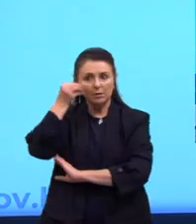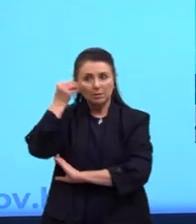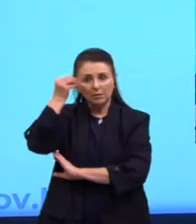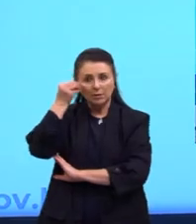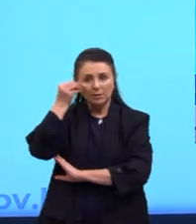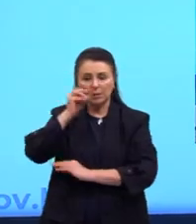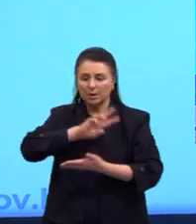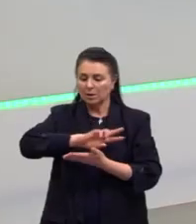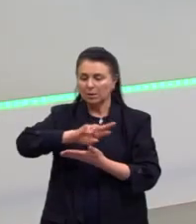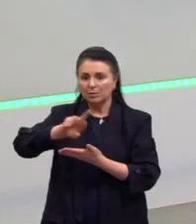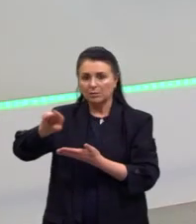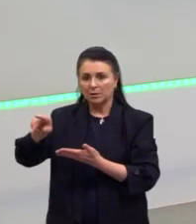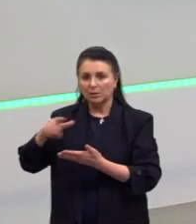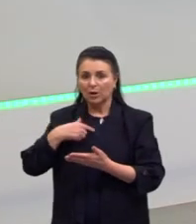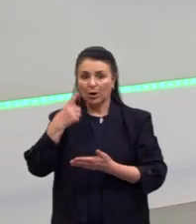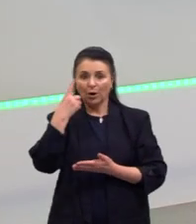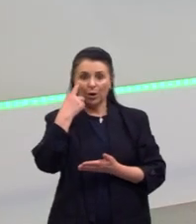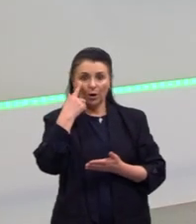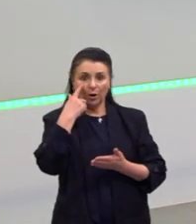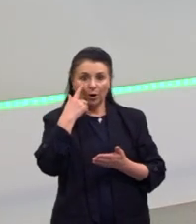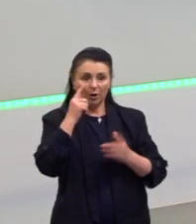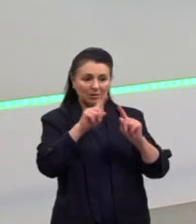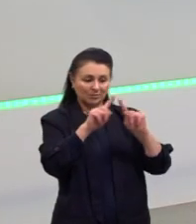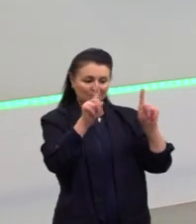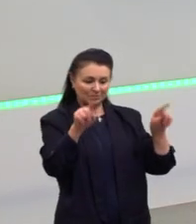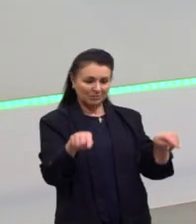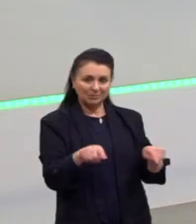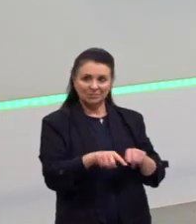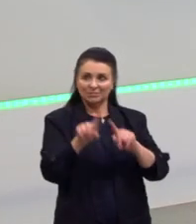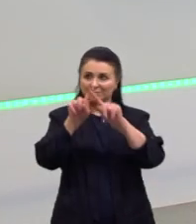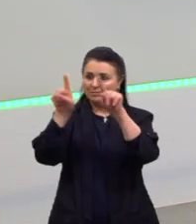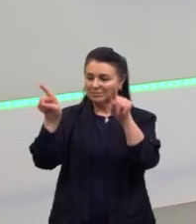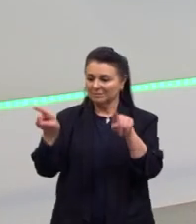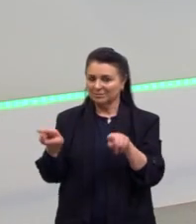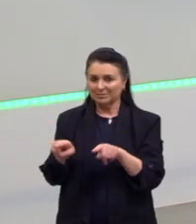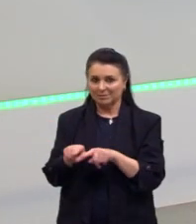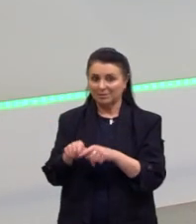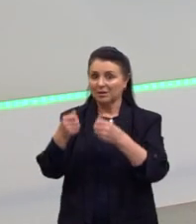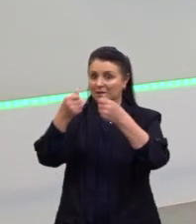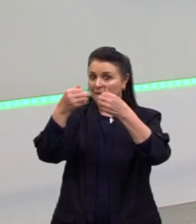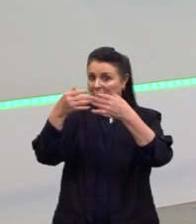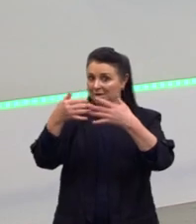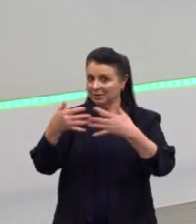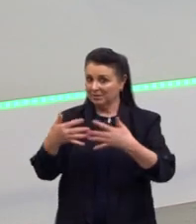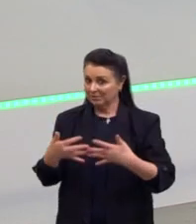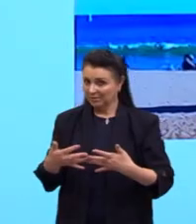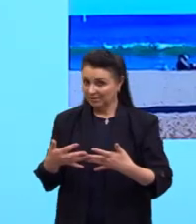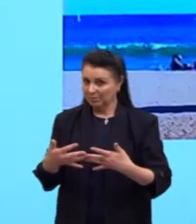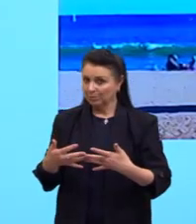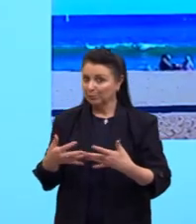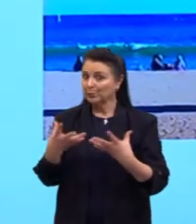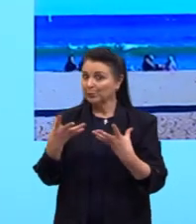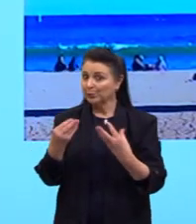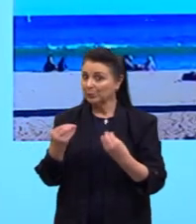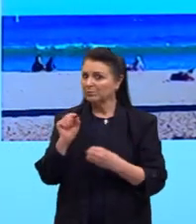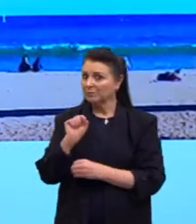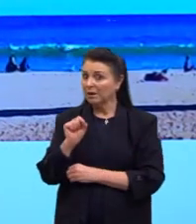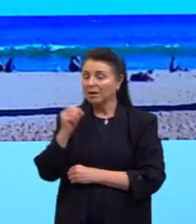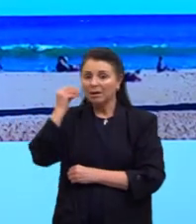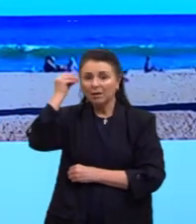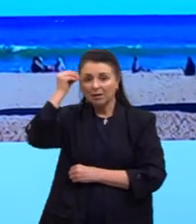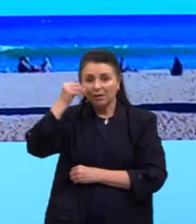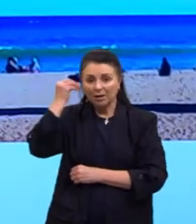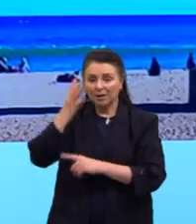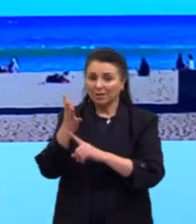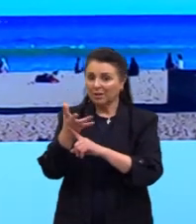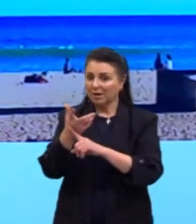Aqui nós vemos, então, alguns quadros que caracterizam um pouco essa arte contemporânea, muito pela experimentação, certo? Da arte